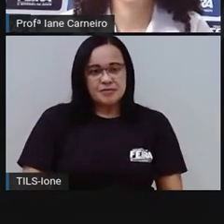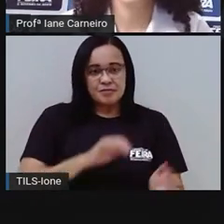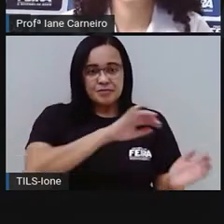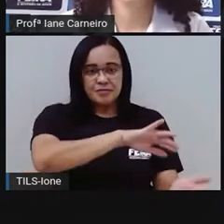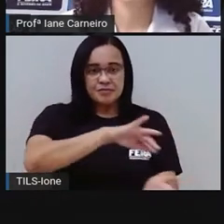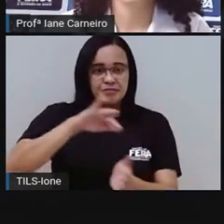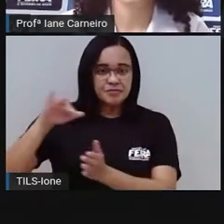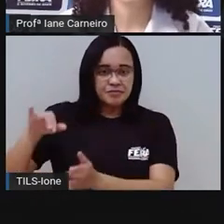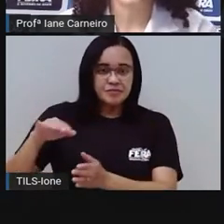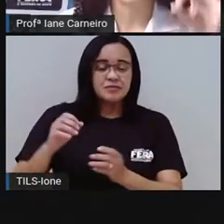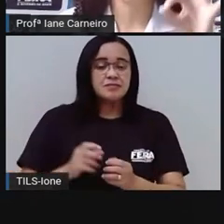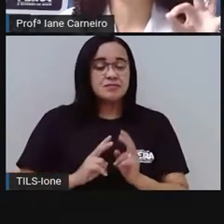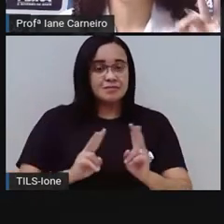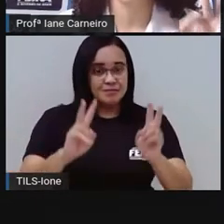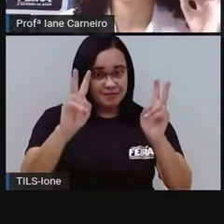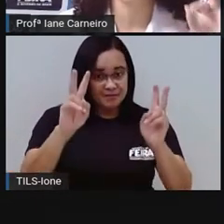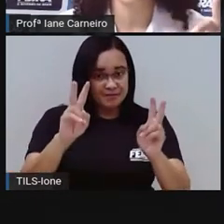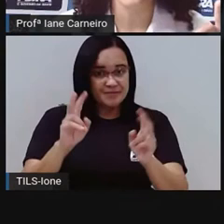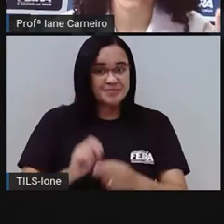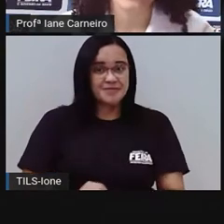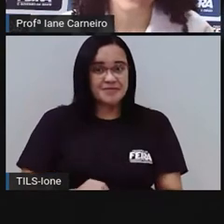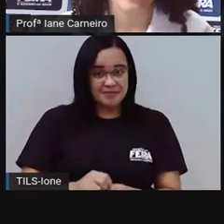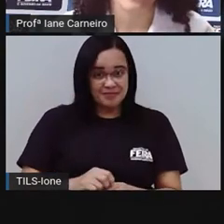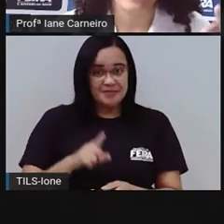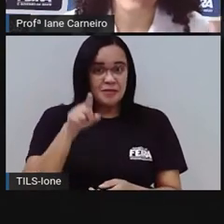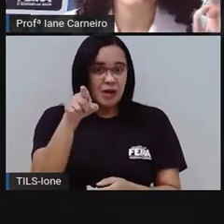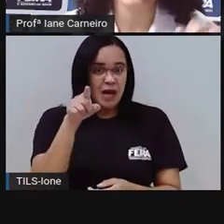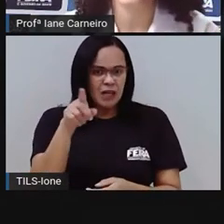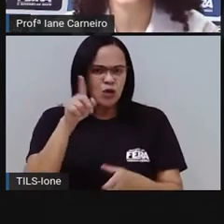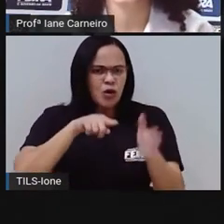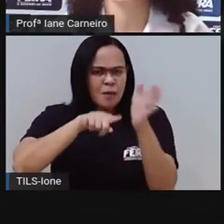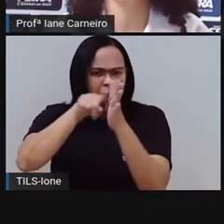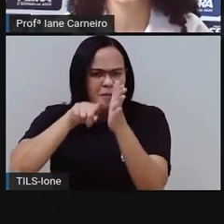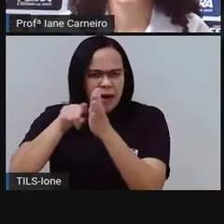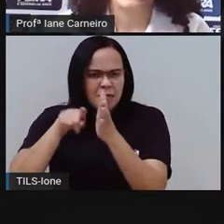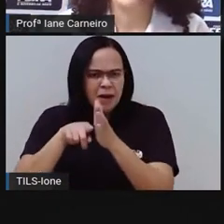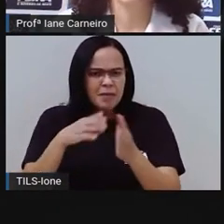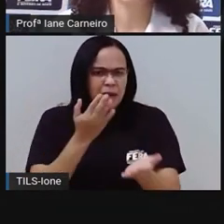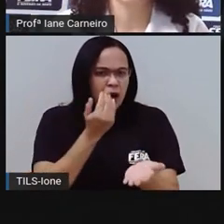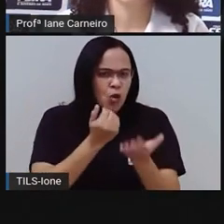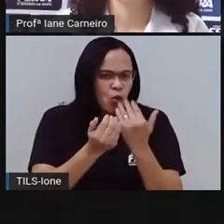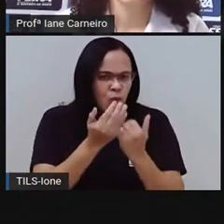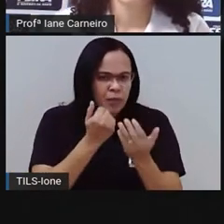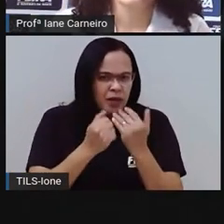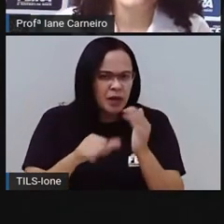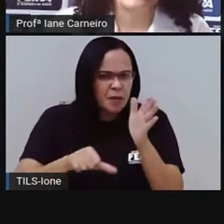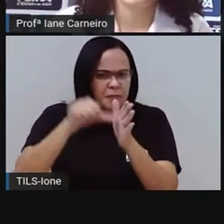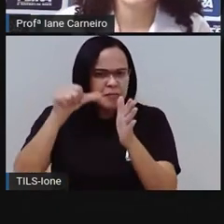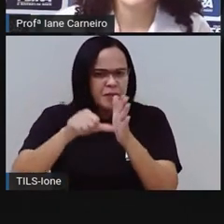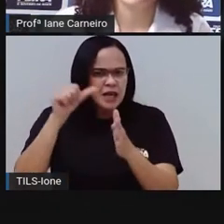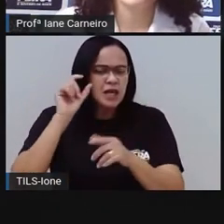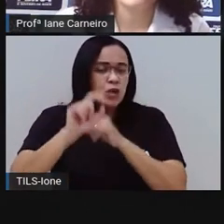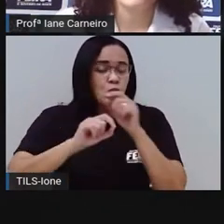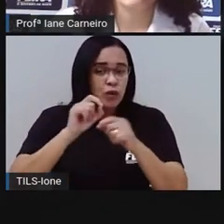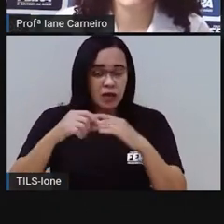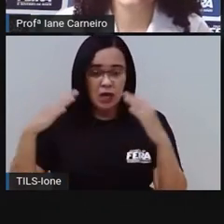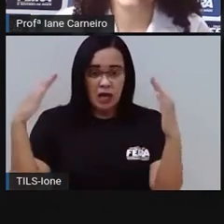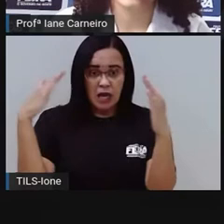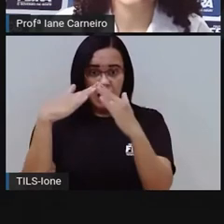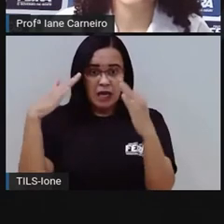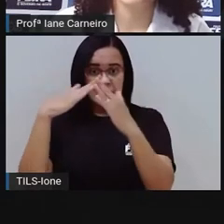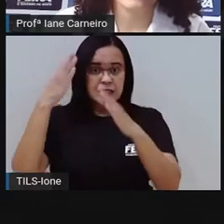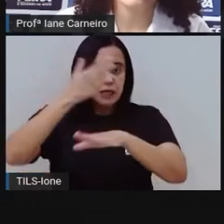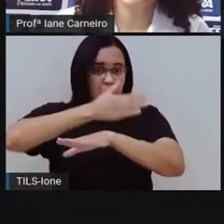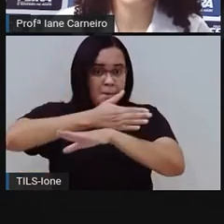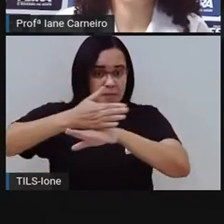Ali foi só o início, ó. Agora adivinha de comer. É de comer. A primeira. Uma casinha branca por